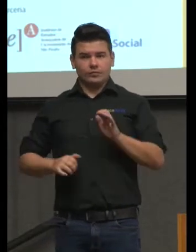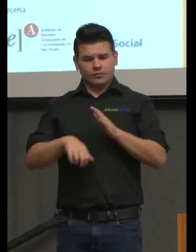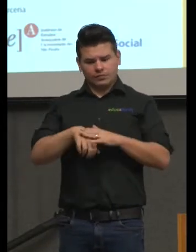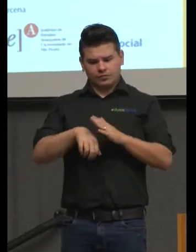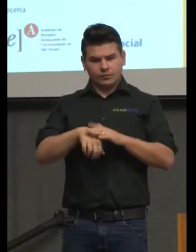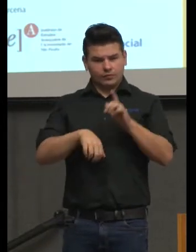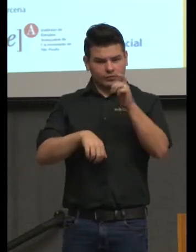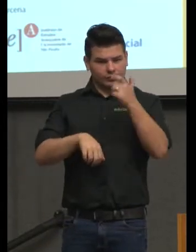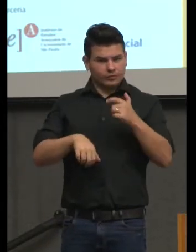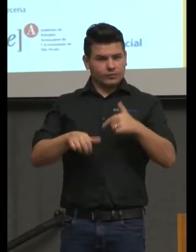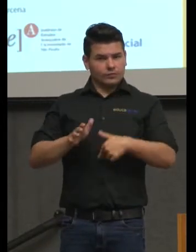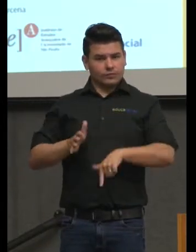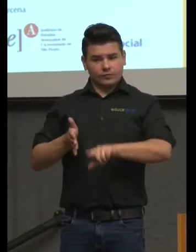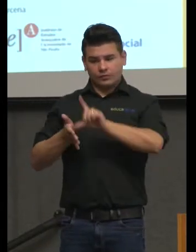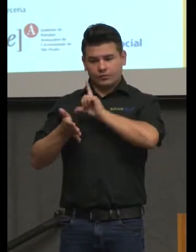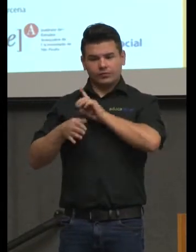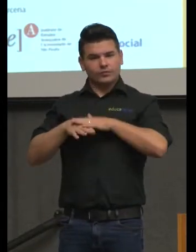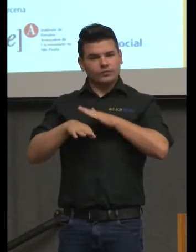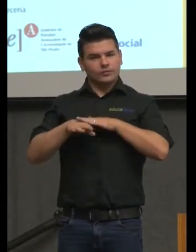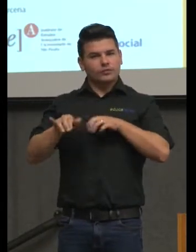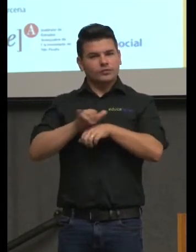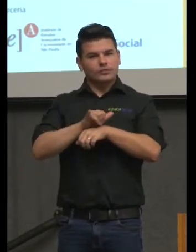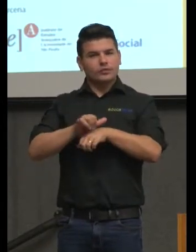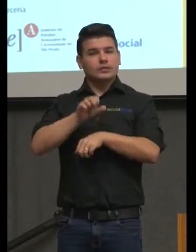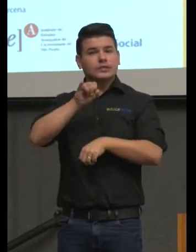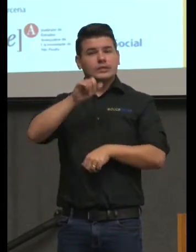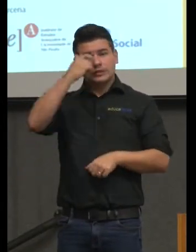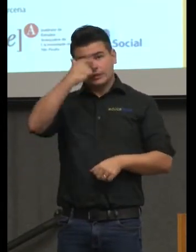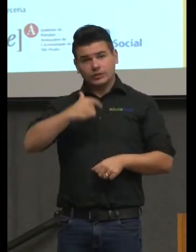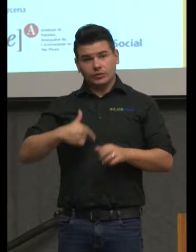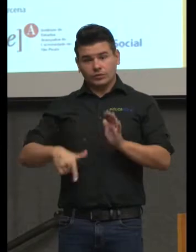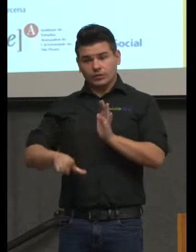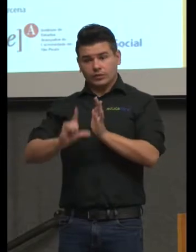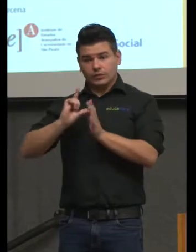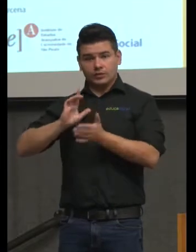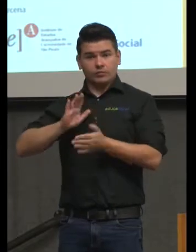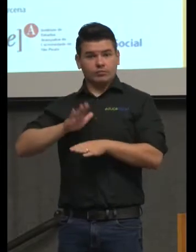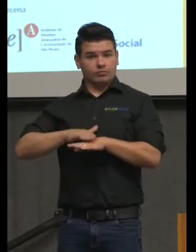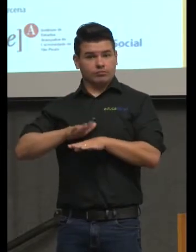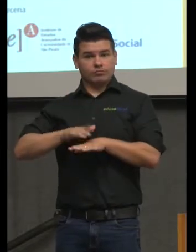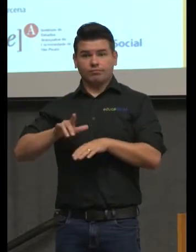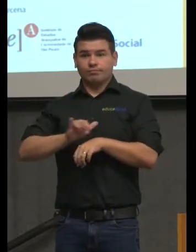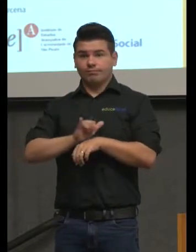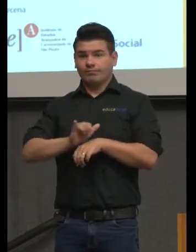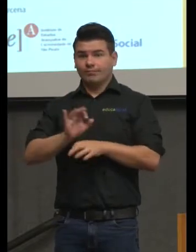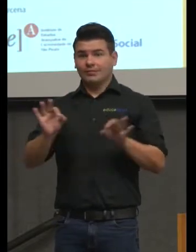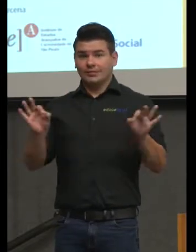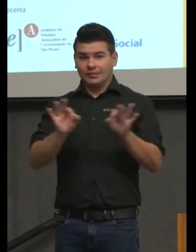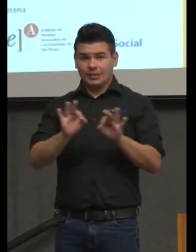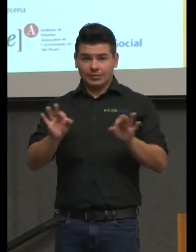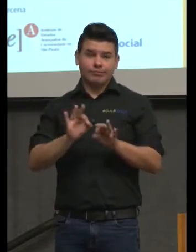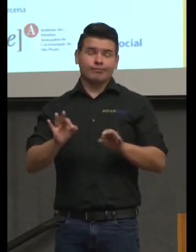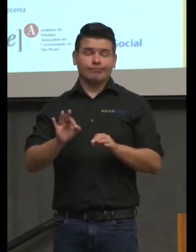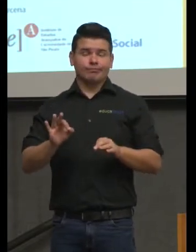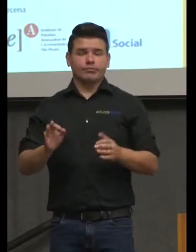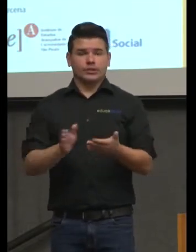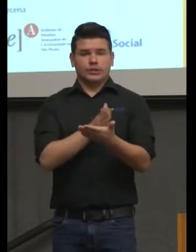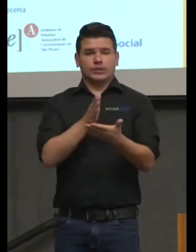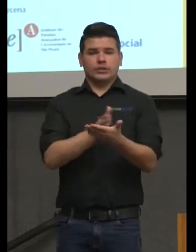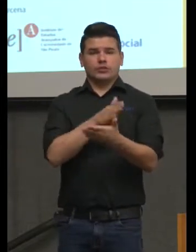planejado isso. Se eu não tiver planejado isso the book is on the table.